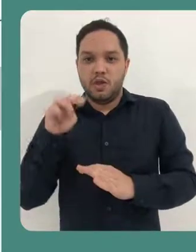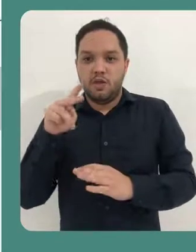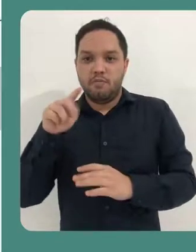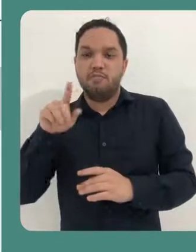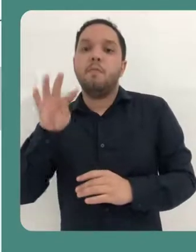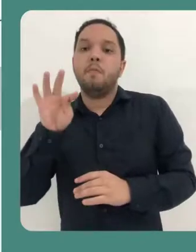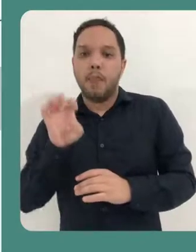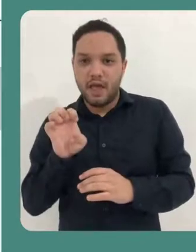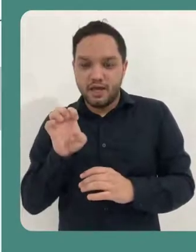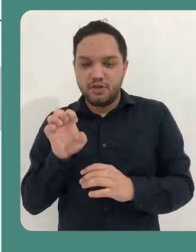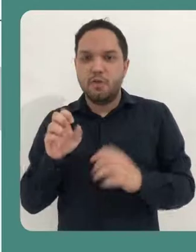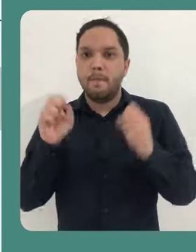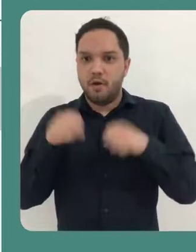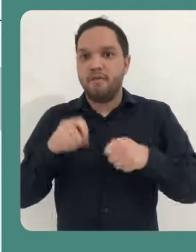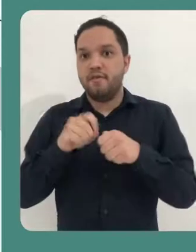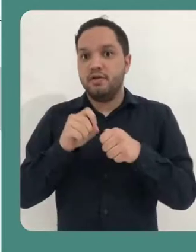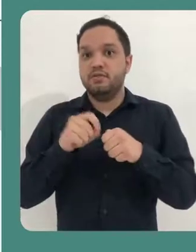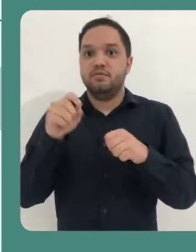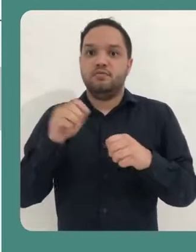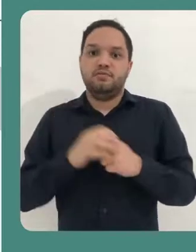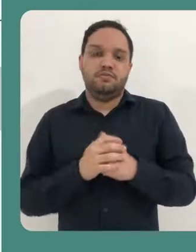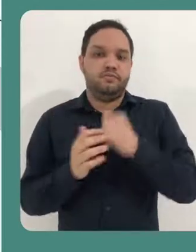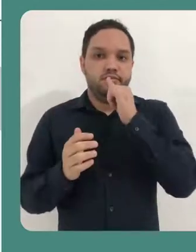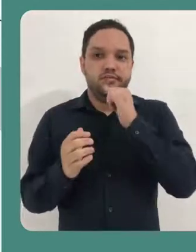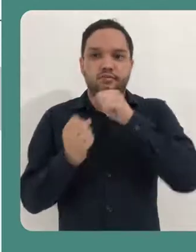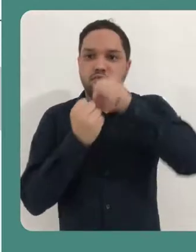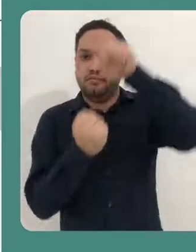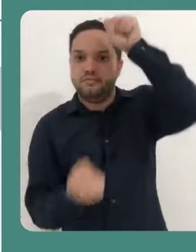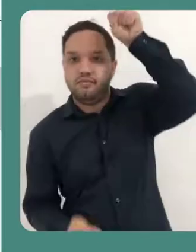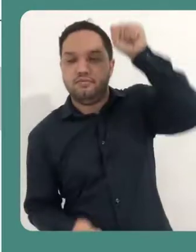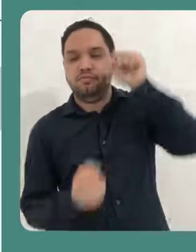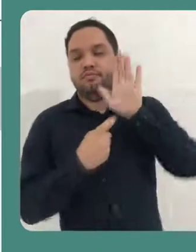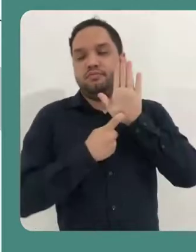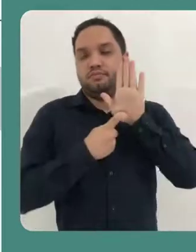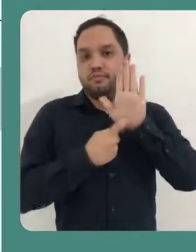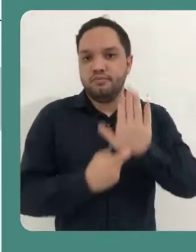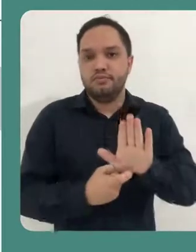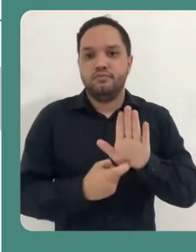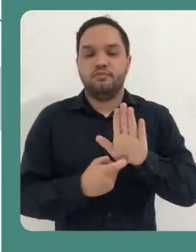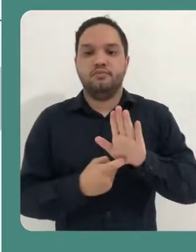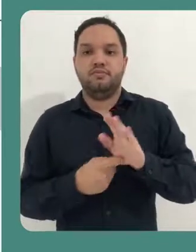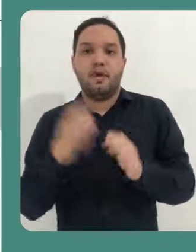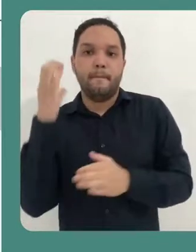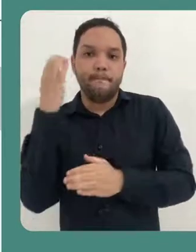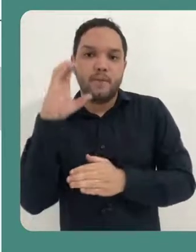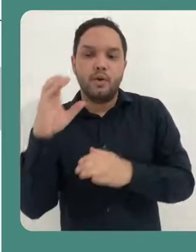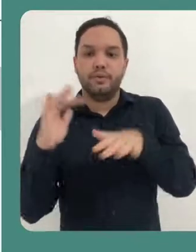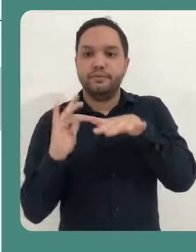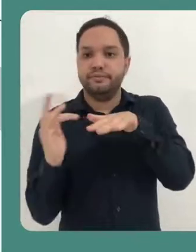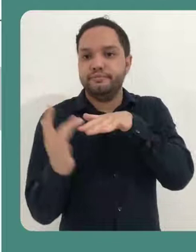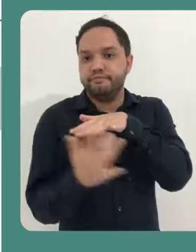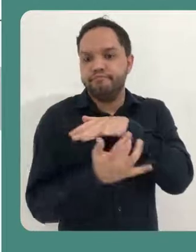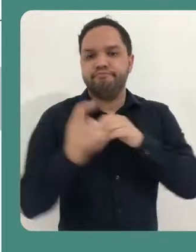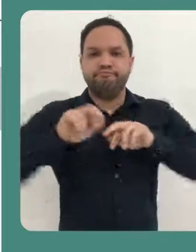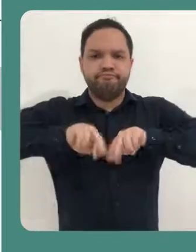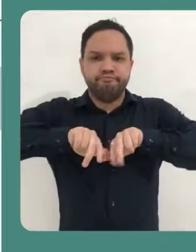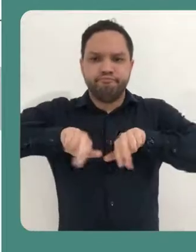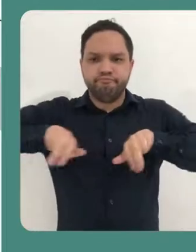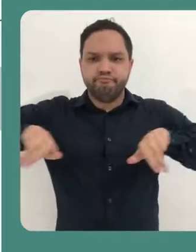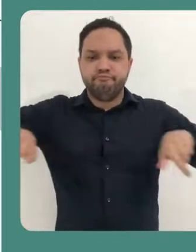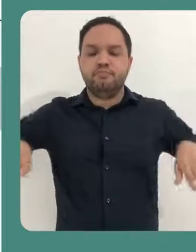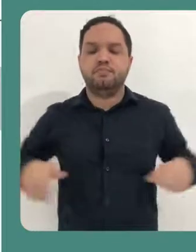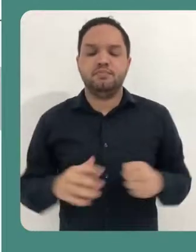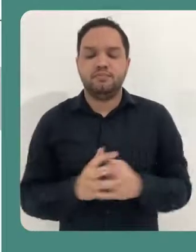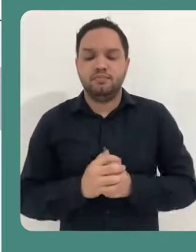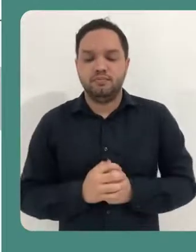de infográficos que você pode realizar aqui nesta plataforma. Como cartazes, apresentações, posts para